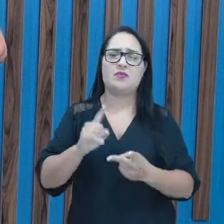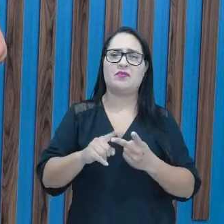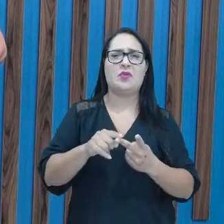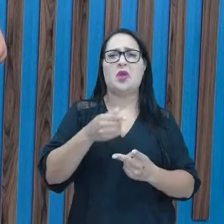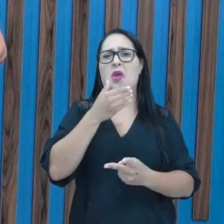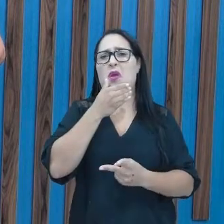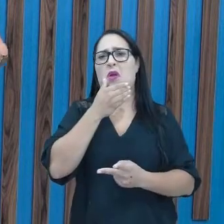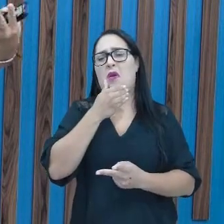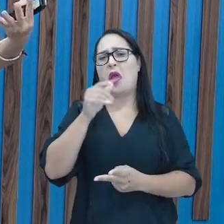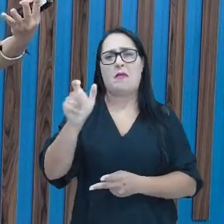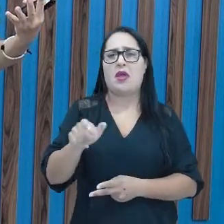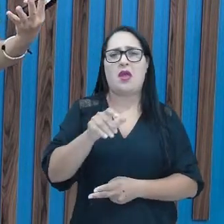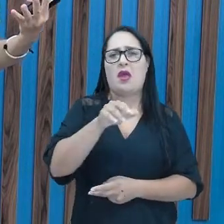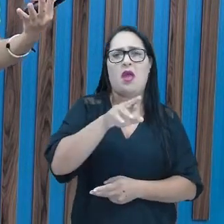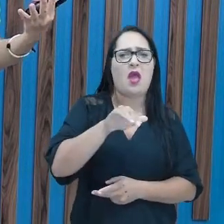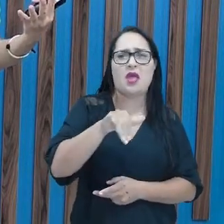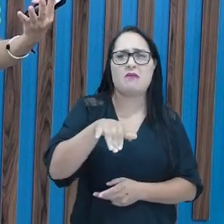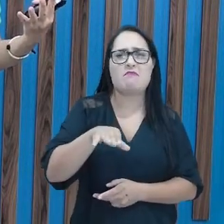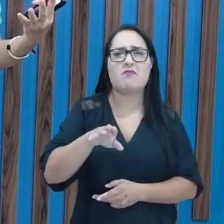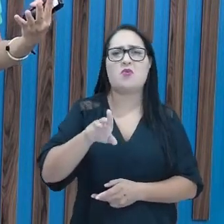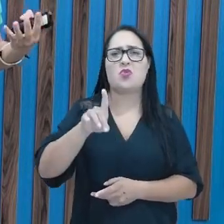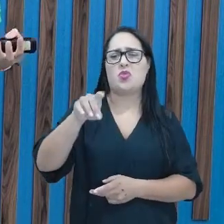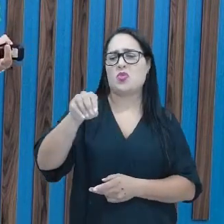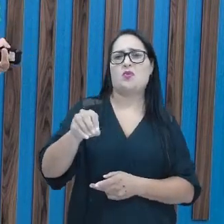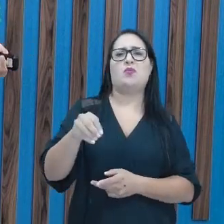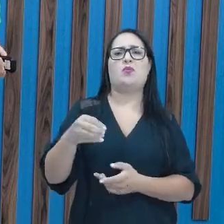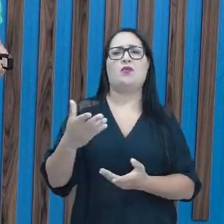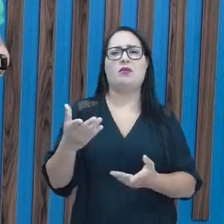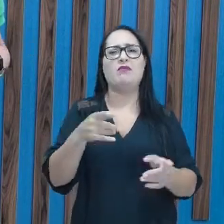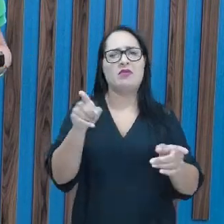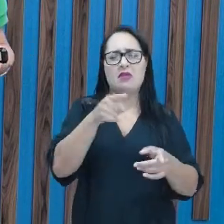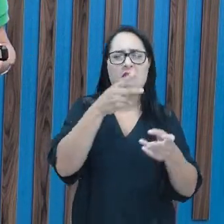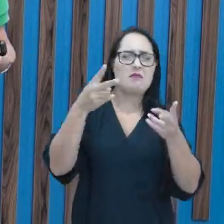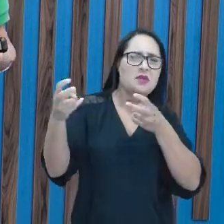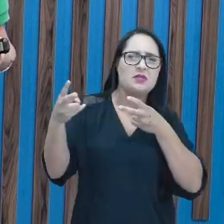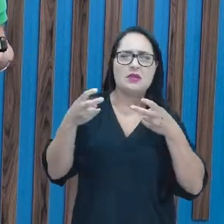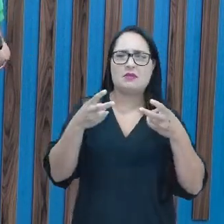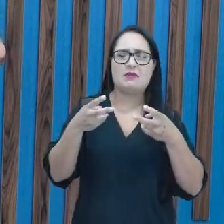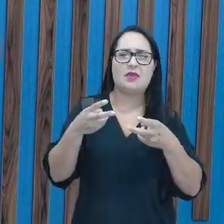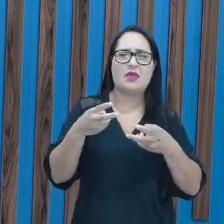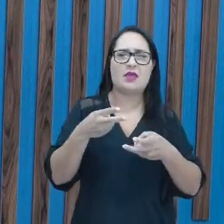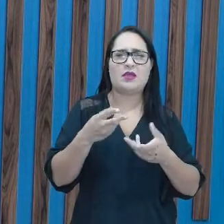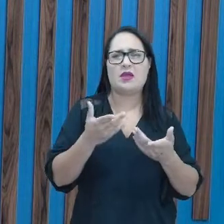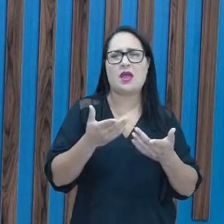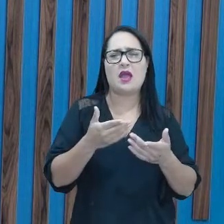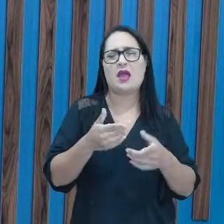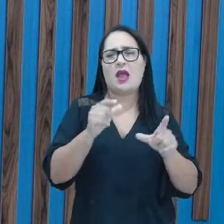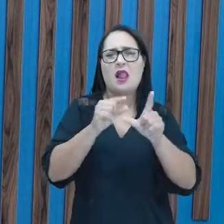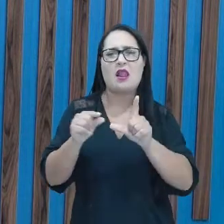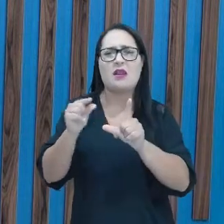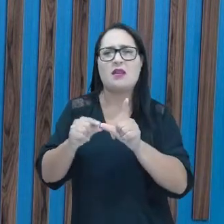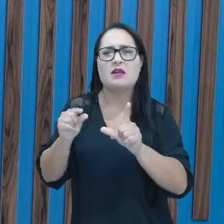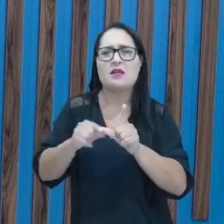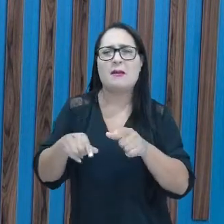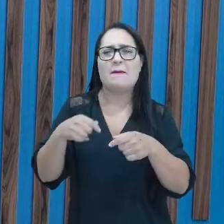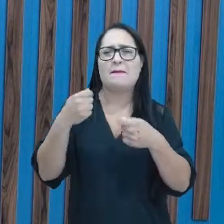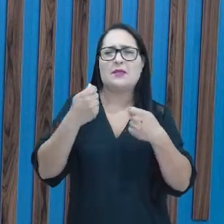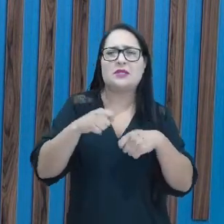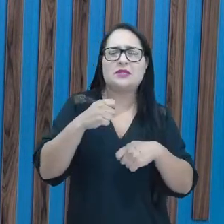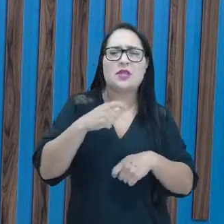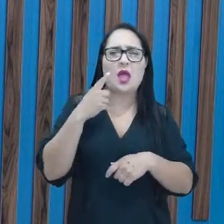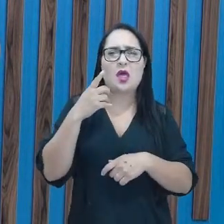Raimundo. O que mais? Fala para mim aí. Perceberam, gente, que as consoantes, para ter um som,